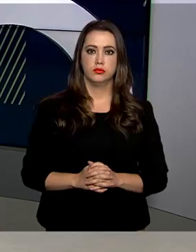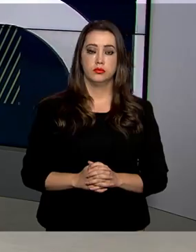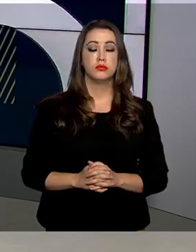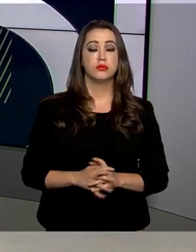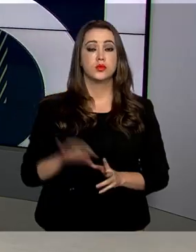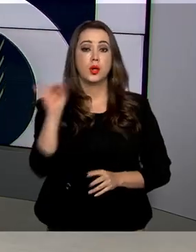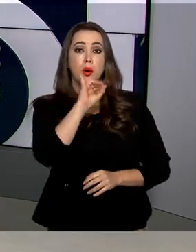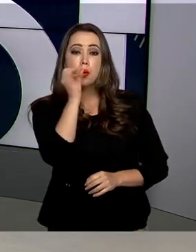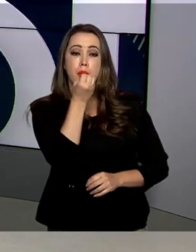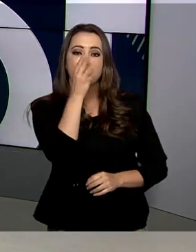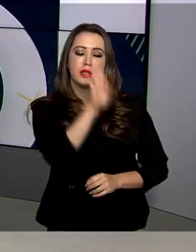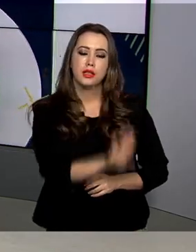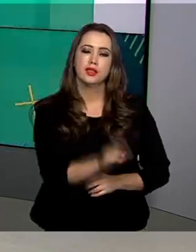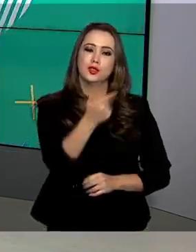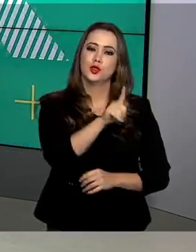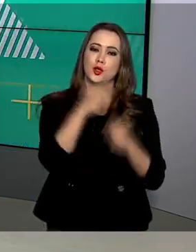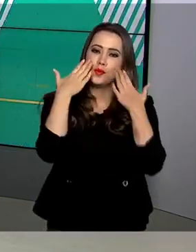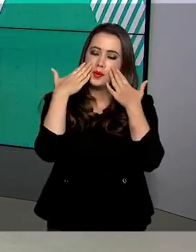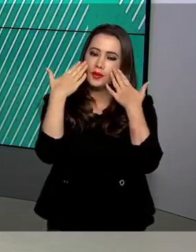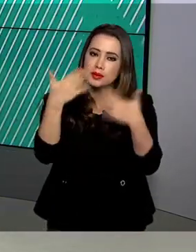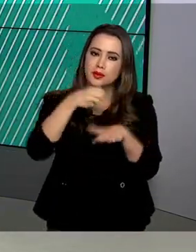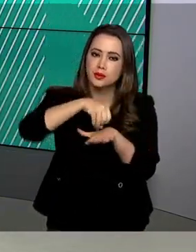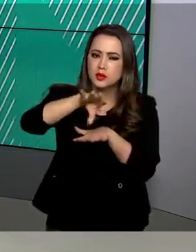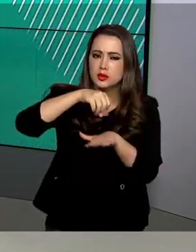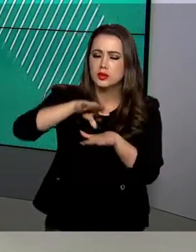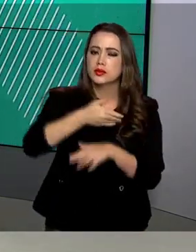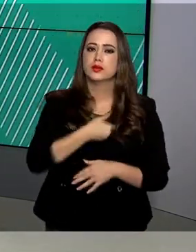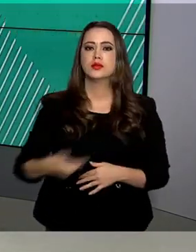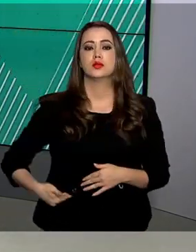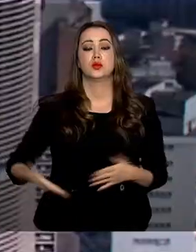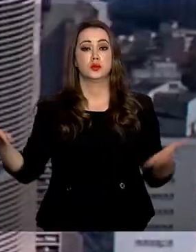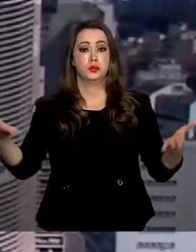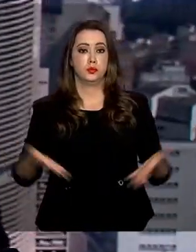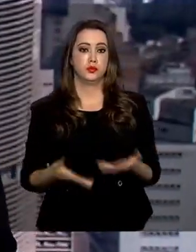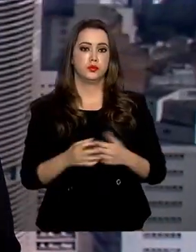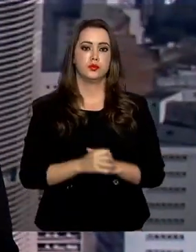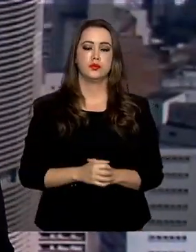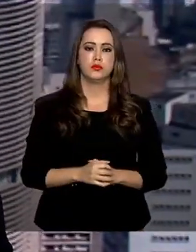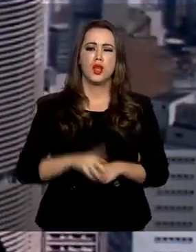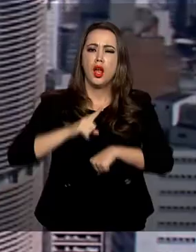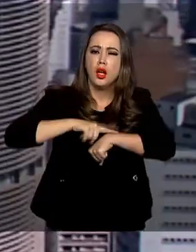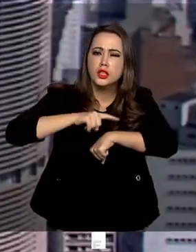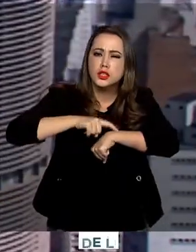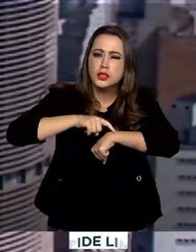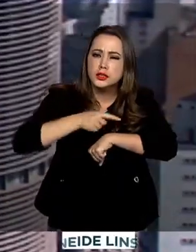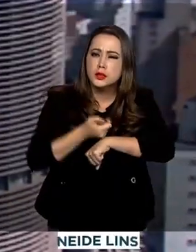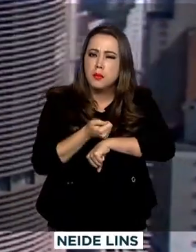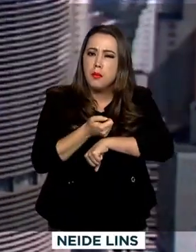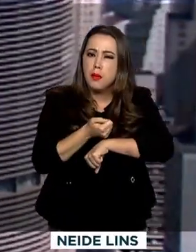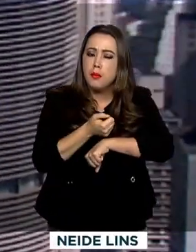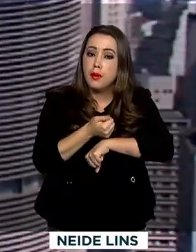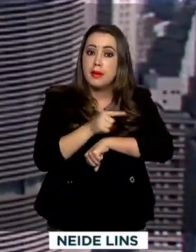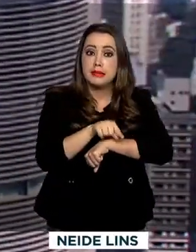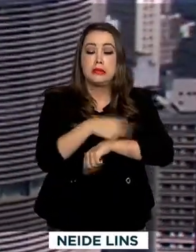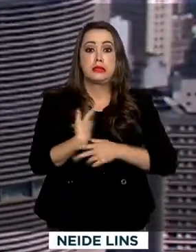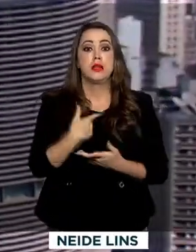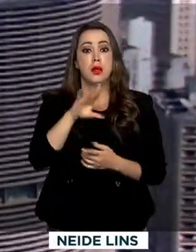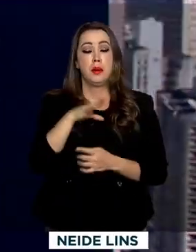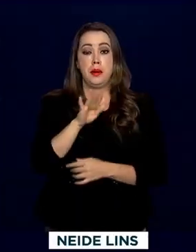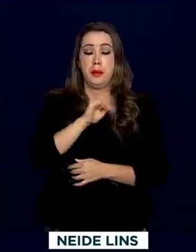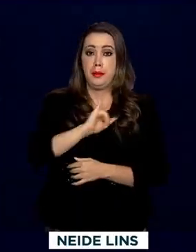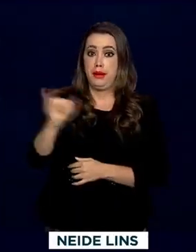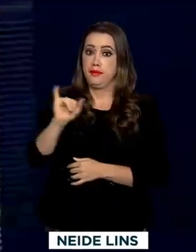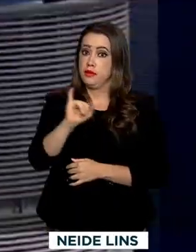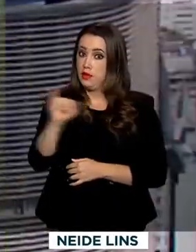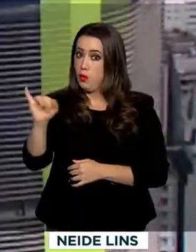Olá, boa tarde, de volta com as notícias do governo agora. Contagem regressiva para acertar as contas com